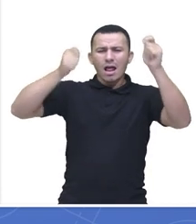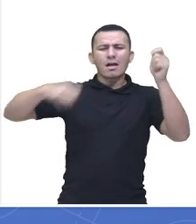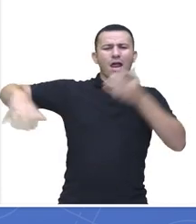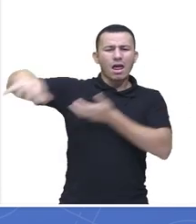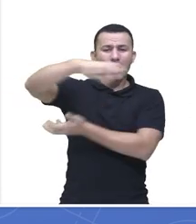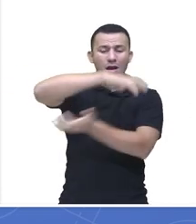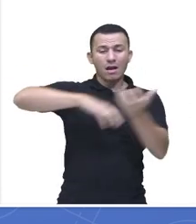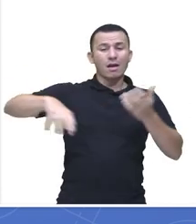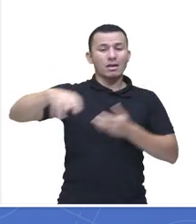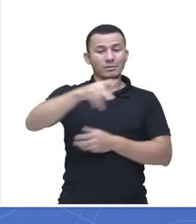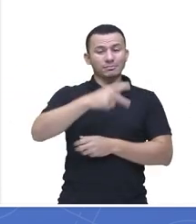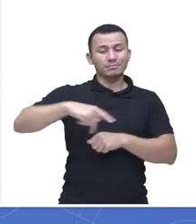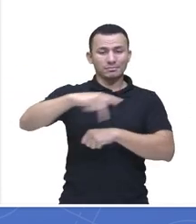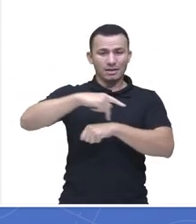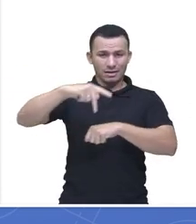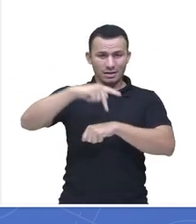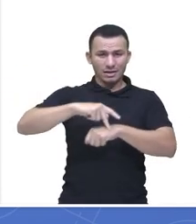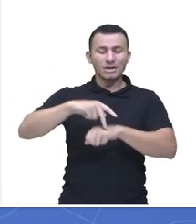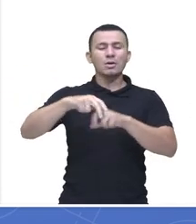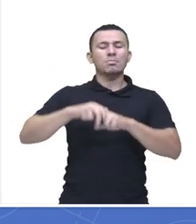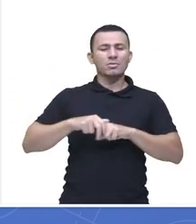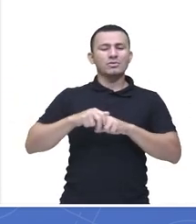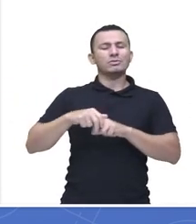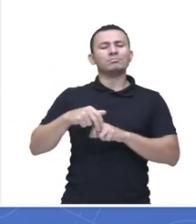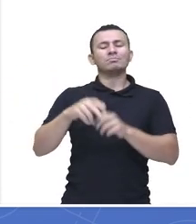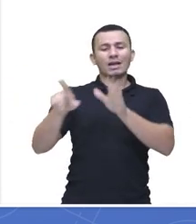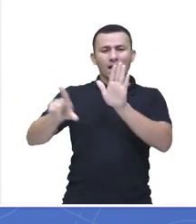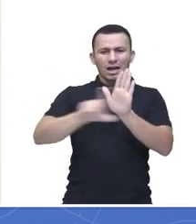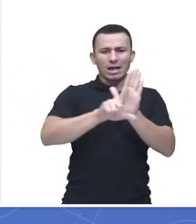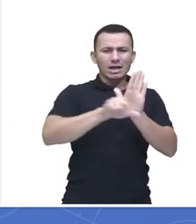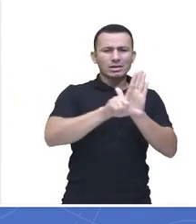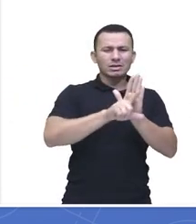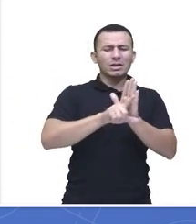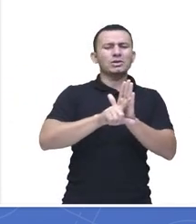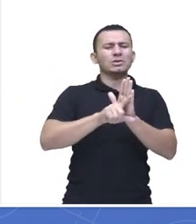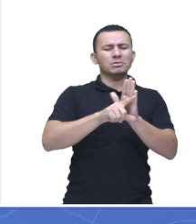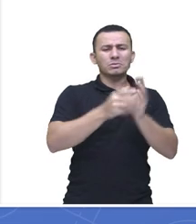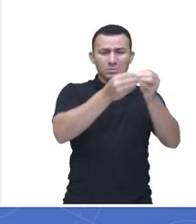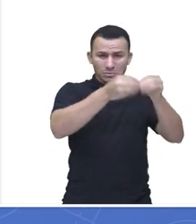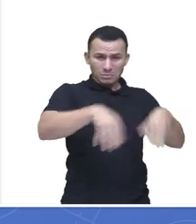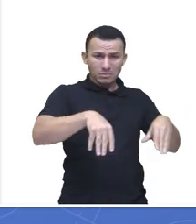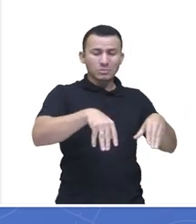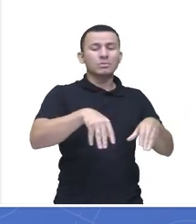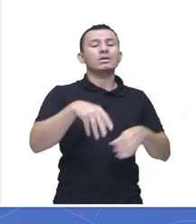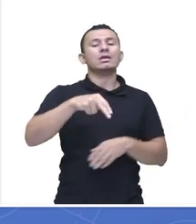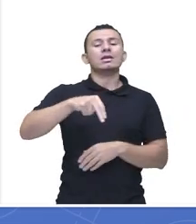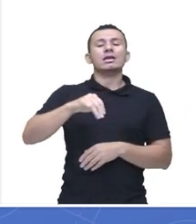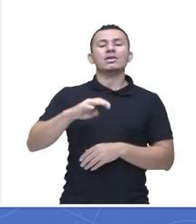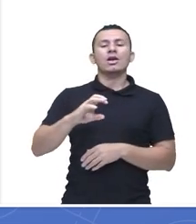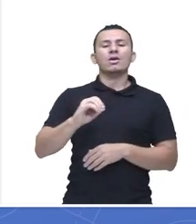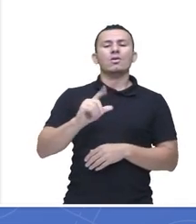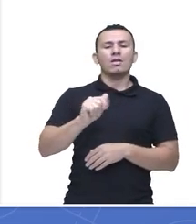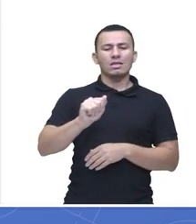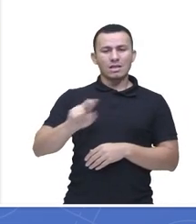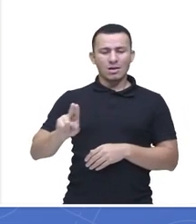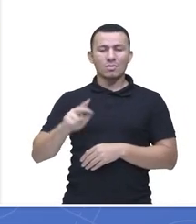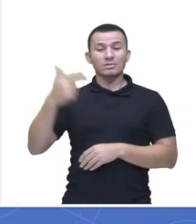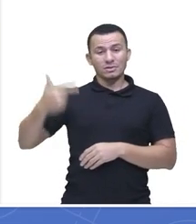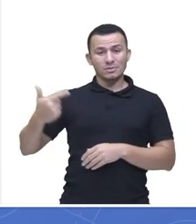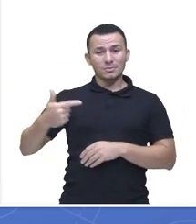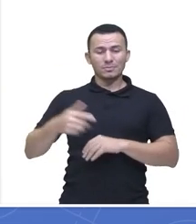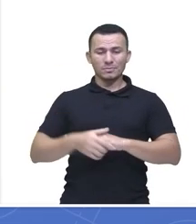pelo país que culminaram com a derrubada do regime czarista de Nicolau II. Lembrem-se sempre, olha aqui para a professora,